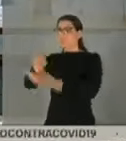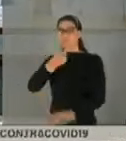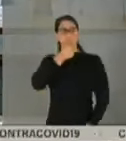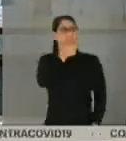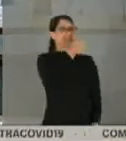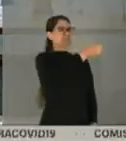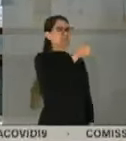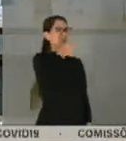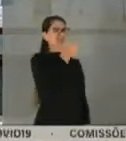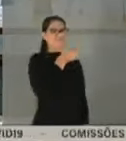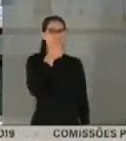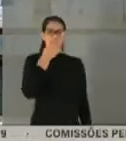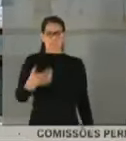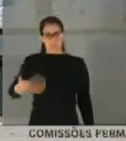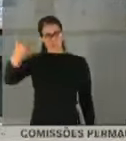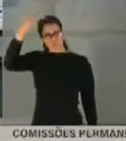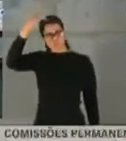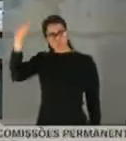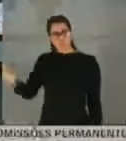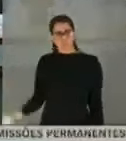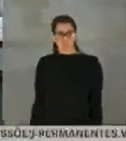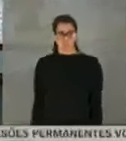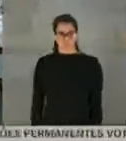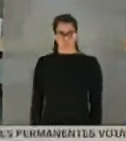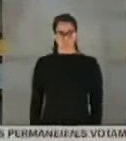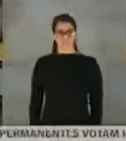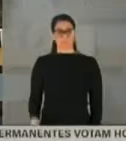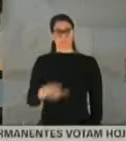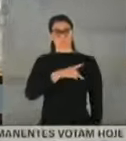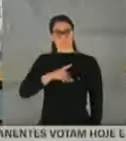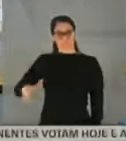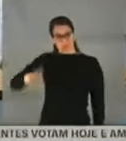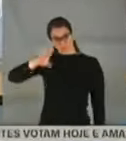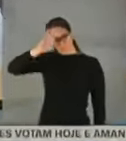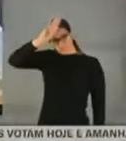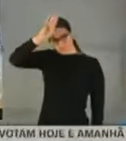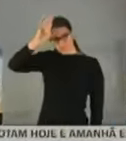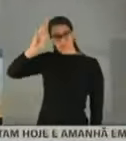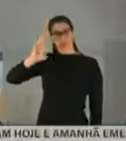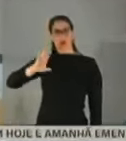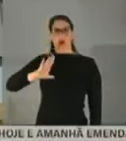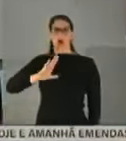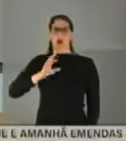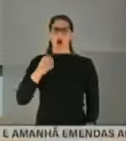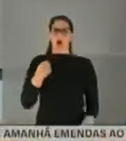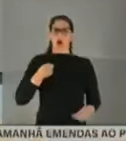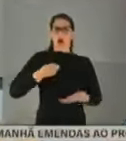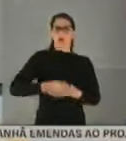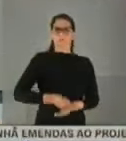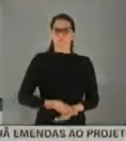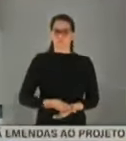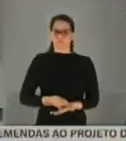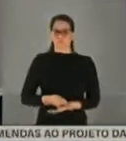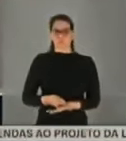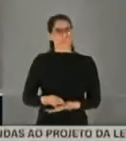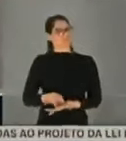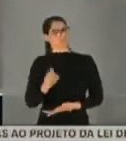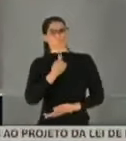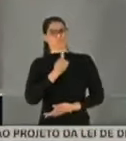absurdo. O presidente está... Abuso de autoridade. Abuso de autoridade são as mortes.